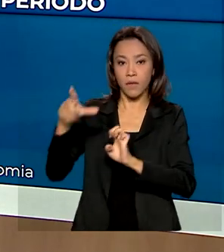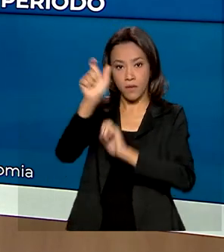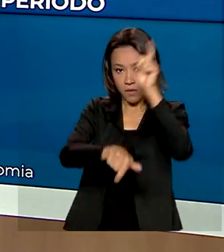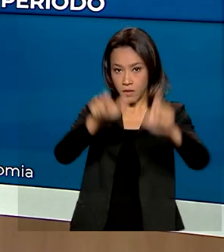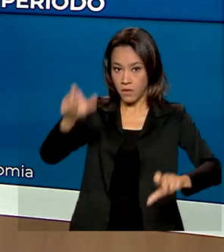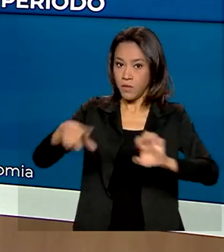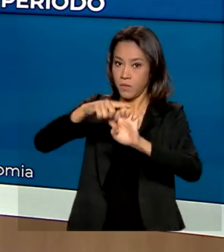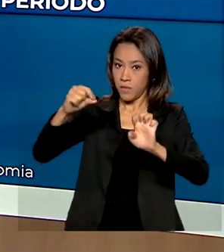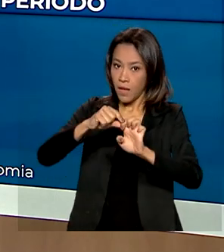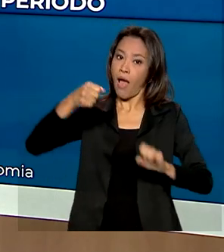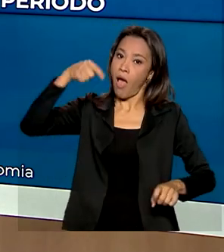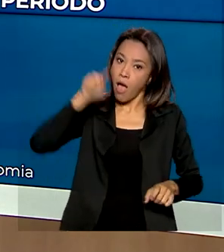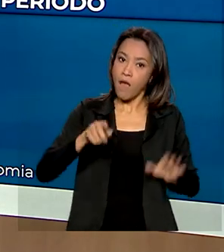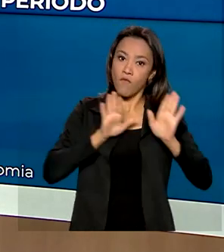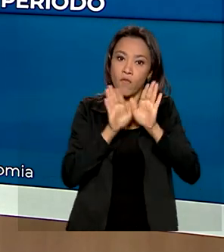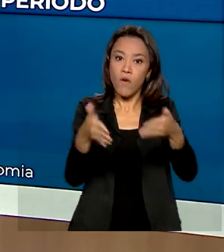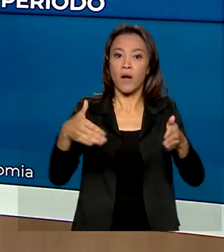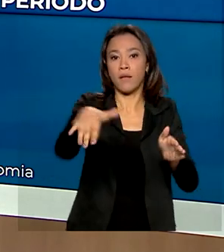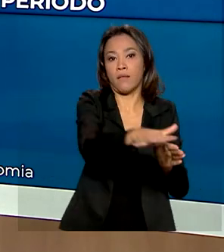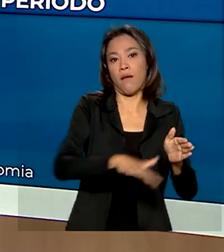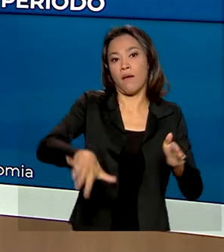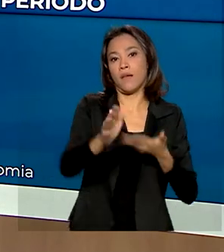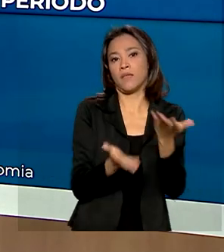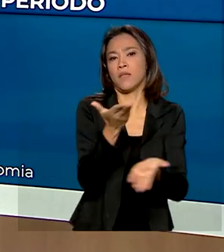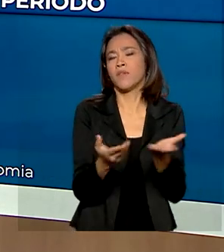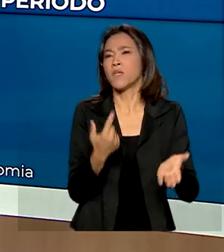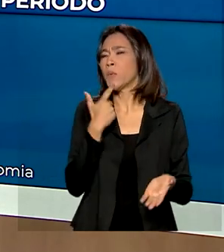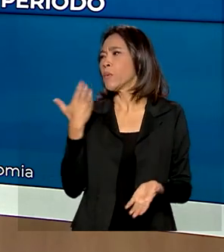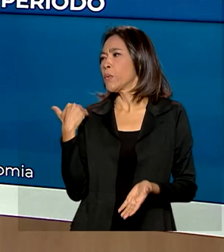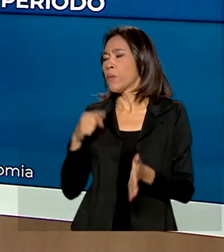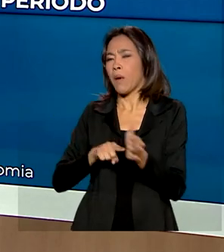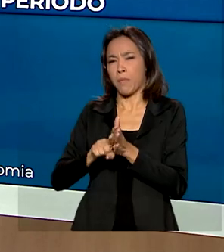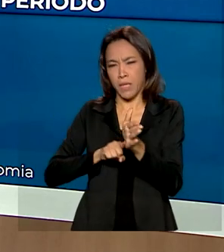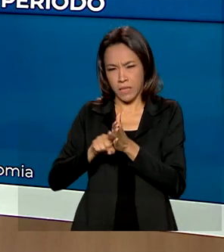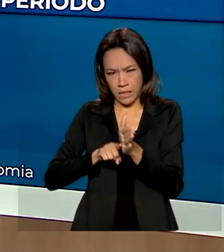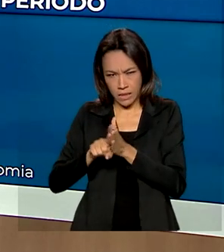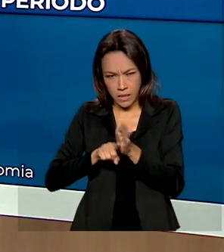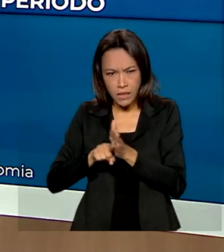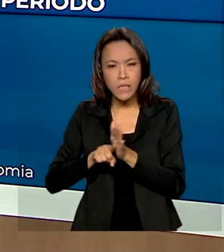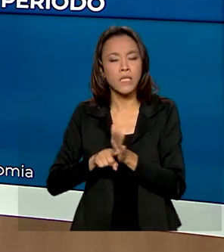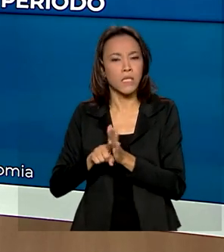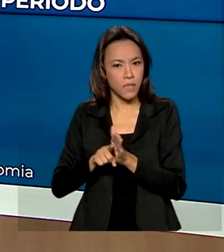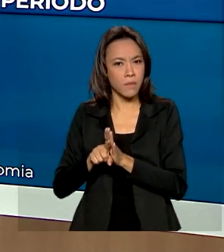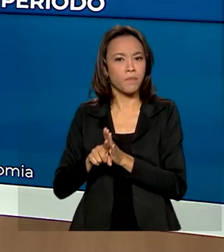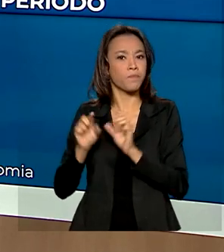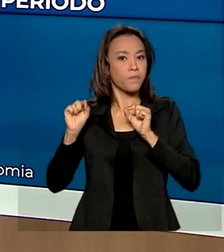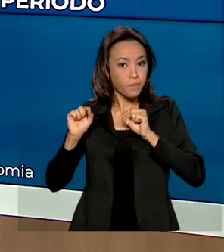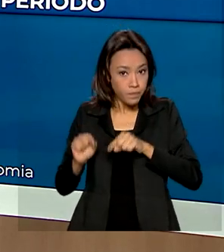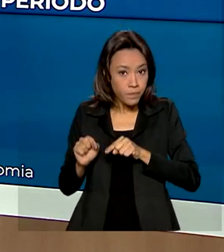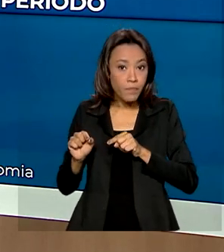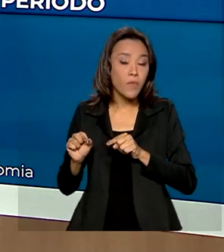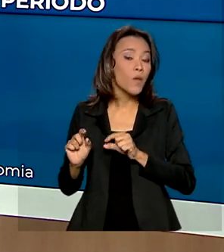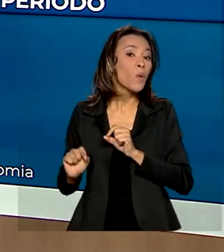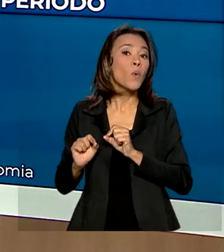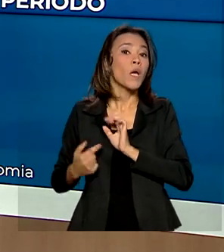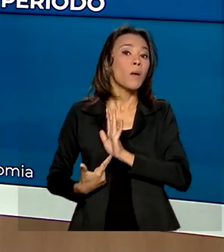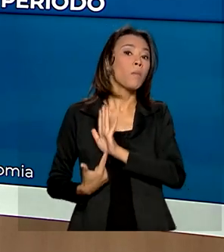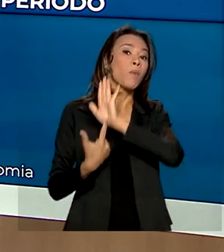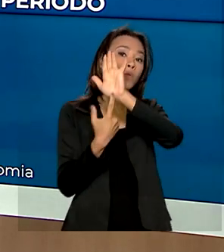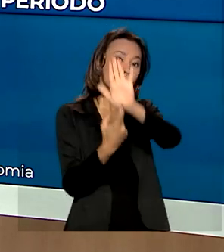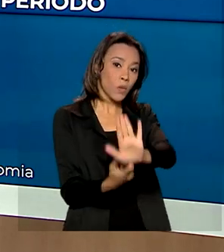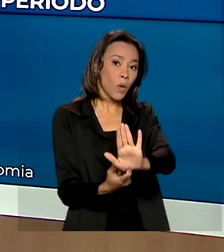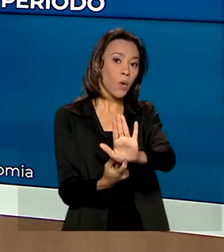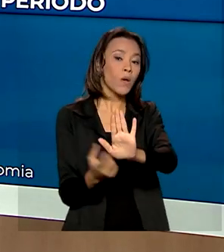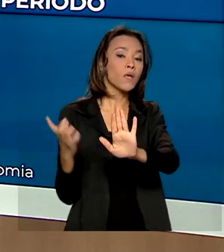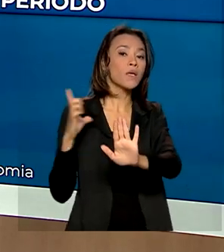no setor de serviço. Uma pesquisa recente realizada pelo Global Entrepreneurship Monitor, o GEM, apontou que